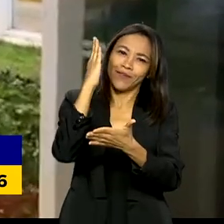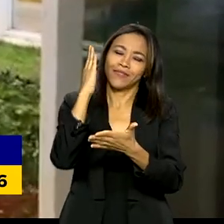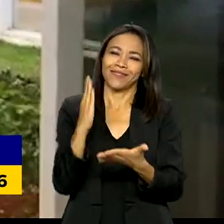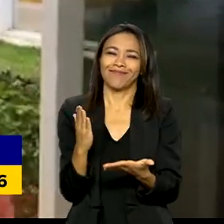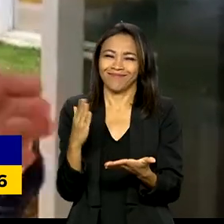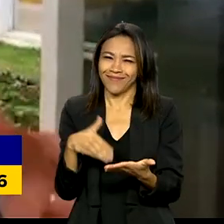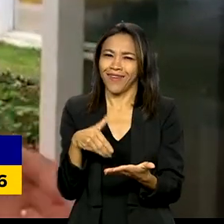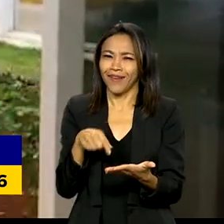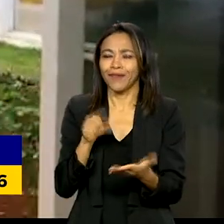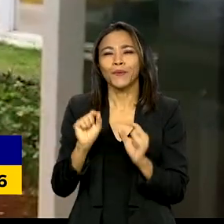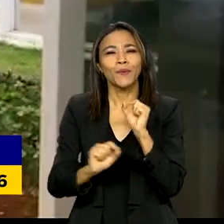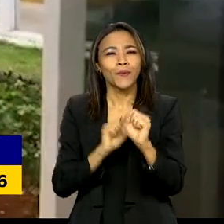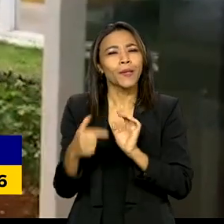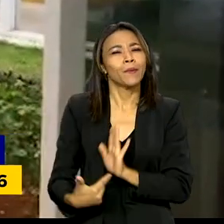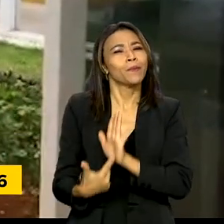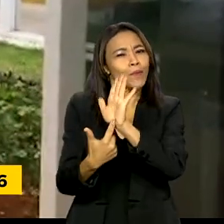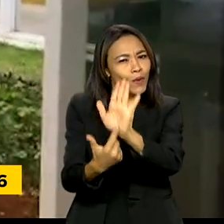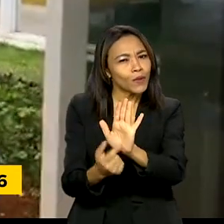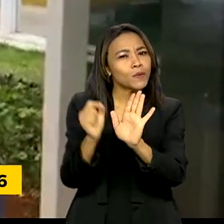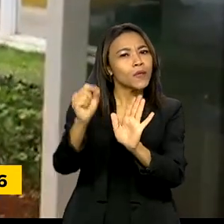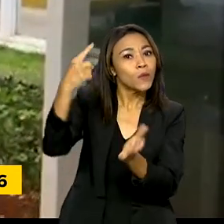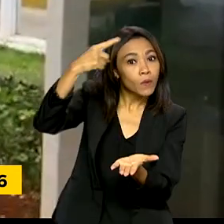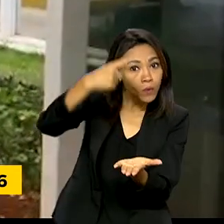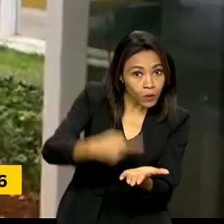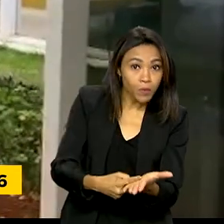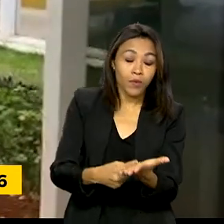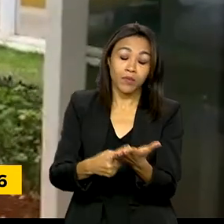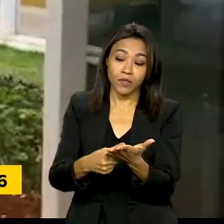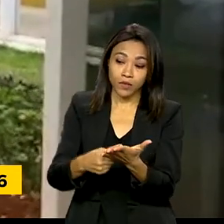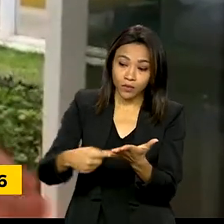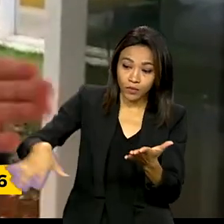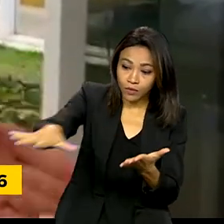ela retrata em compromisso com os mais pobres do Brasil.